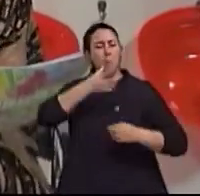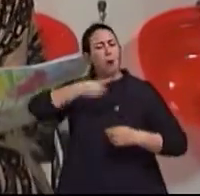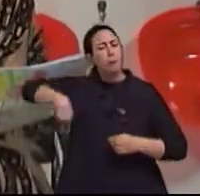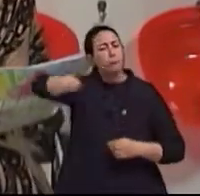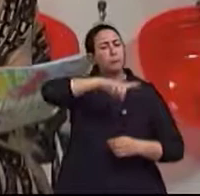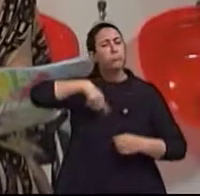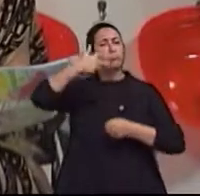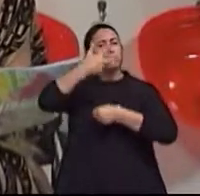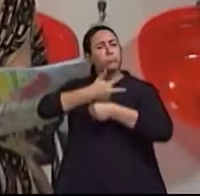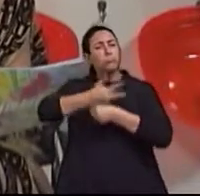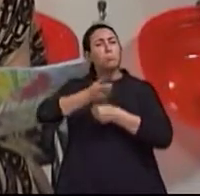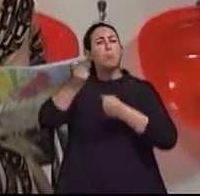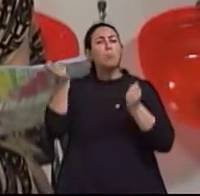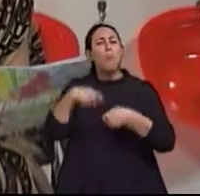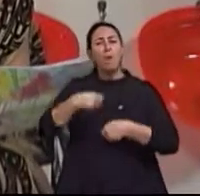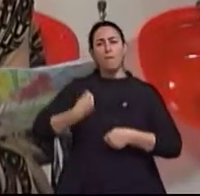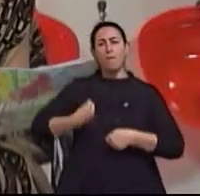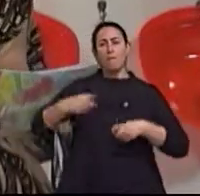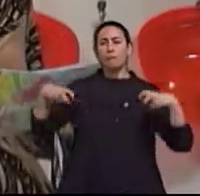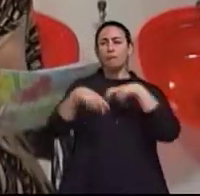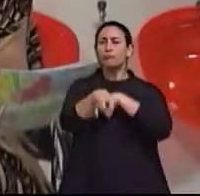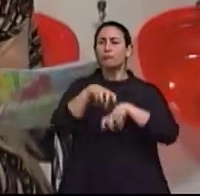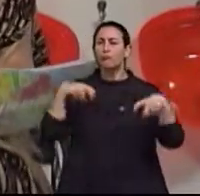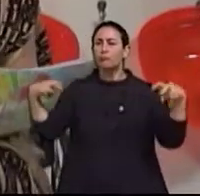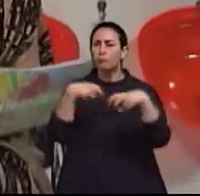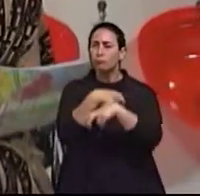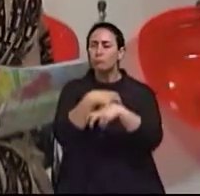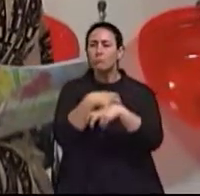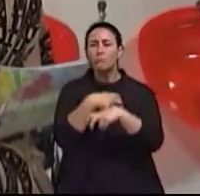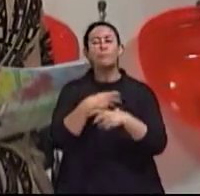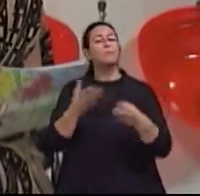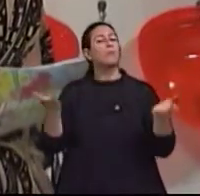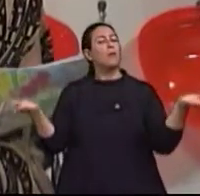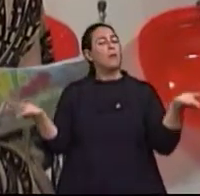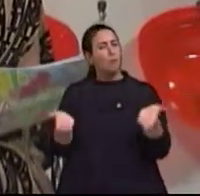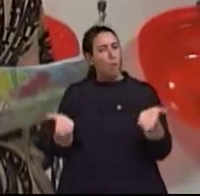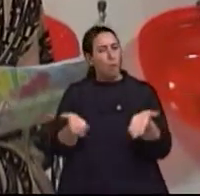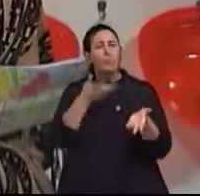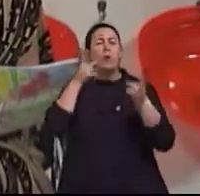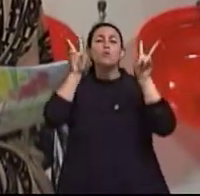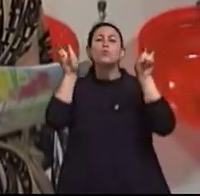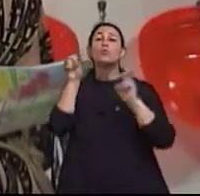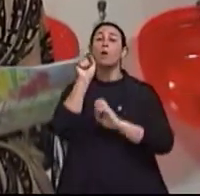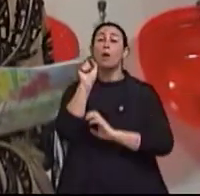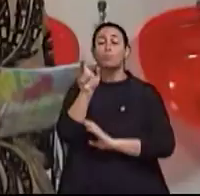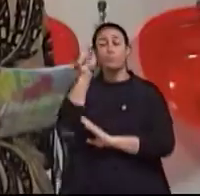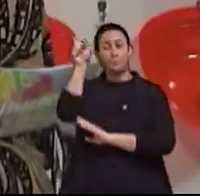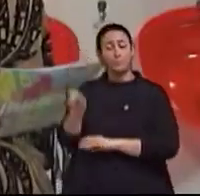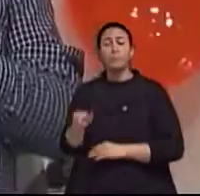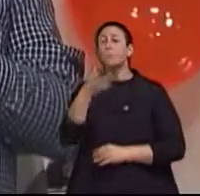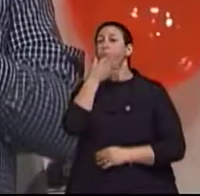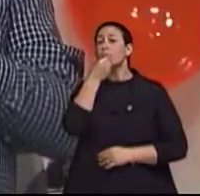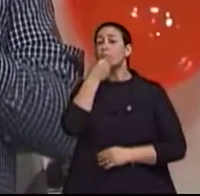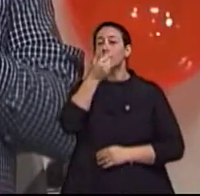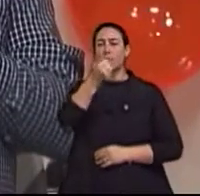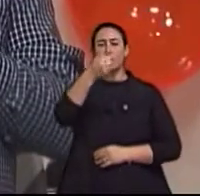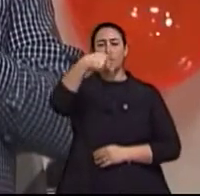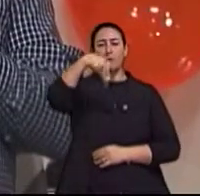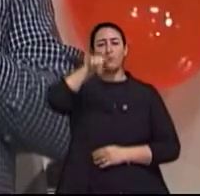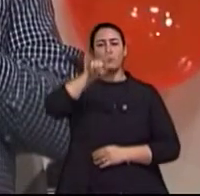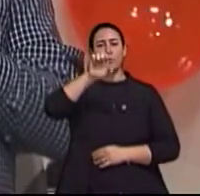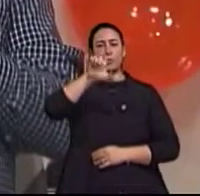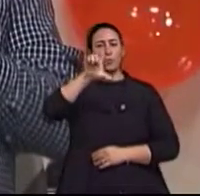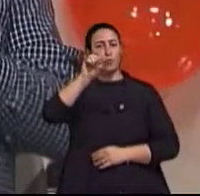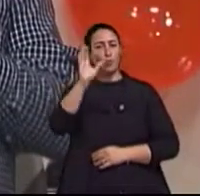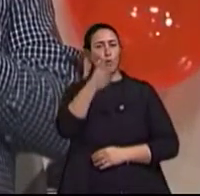aos idosos de 2050? Para falar sobre esse assunto, eu converso agora com o doutor Ângelo Boss, professor